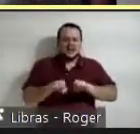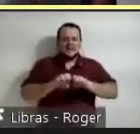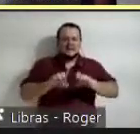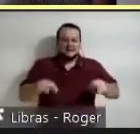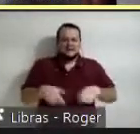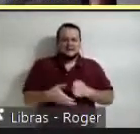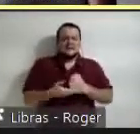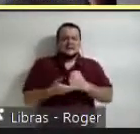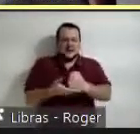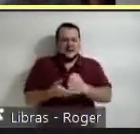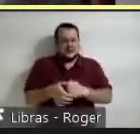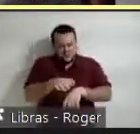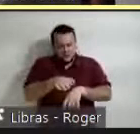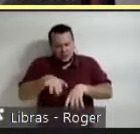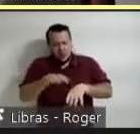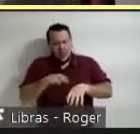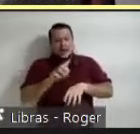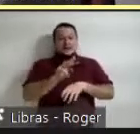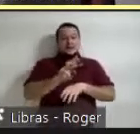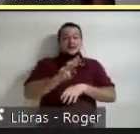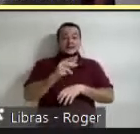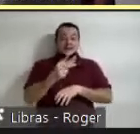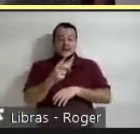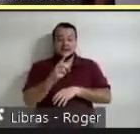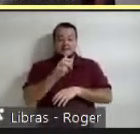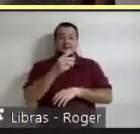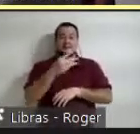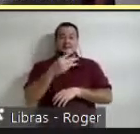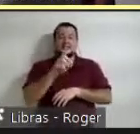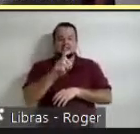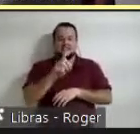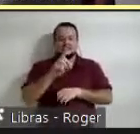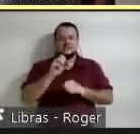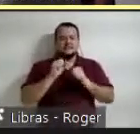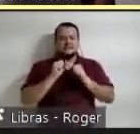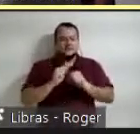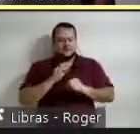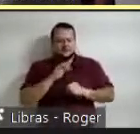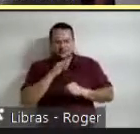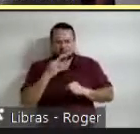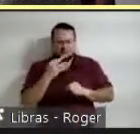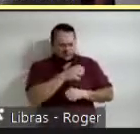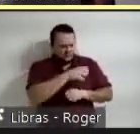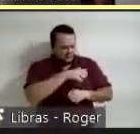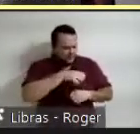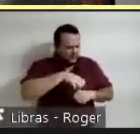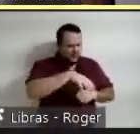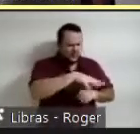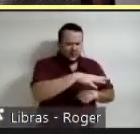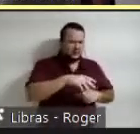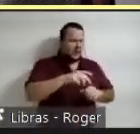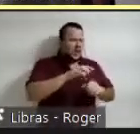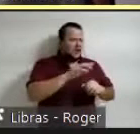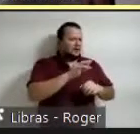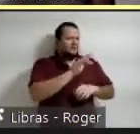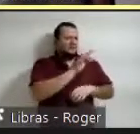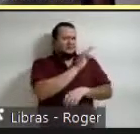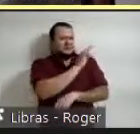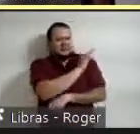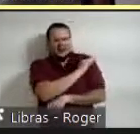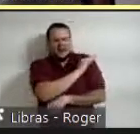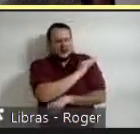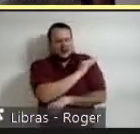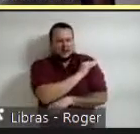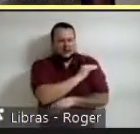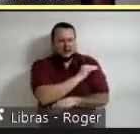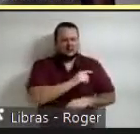resolvisse todos os requerimentos do espaço, piso, cielo, espaço técnico, sem ter que recurrir a um restimento sem segundas